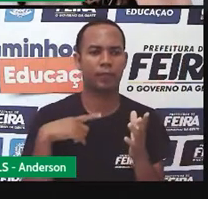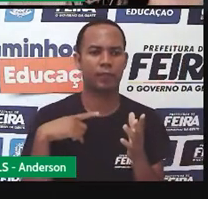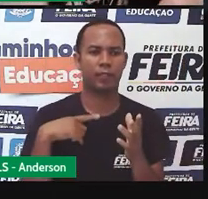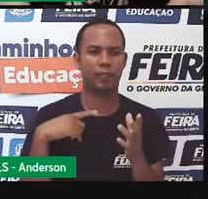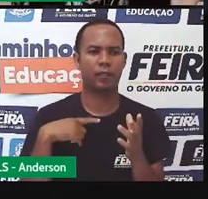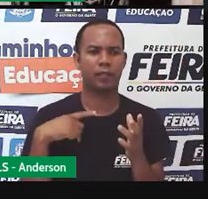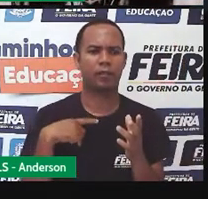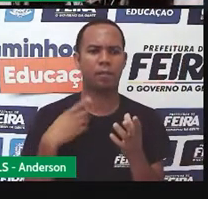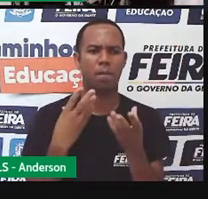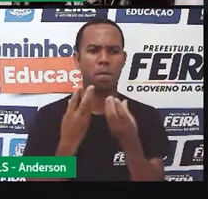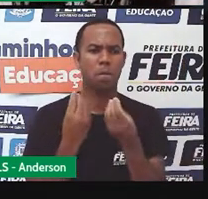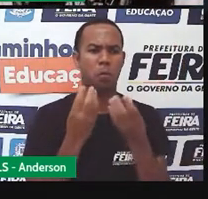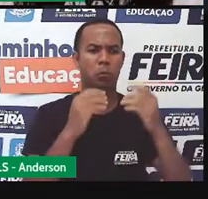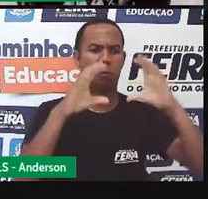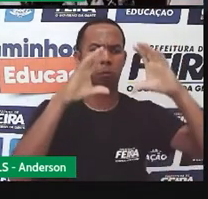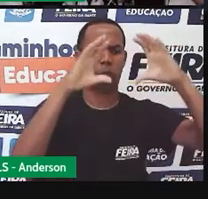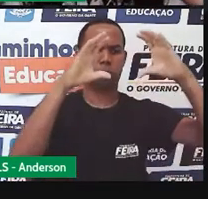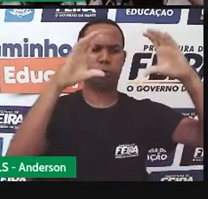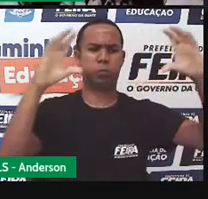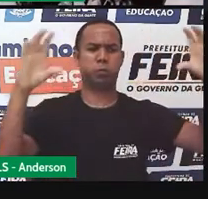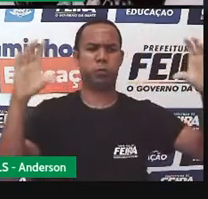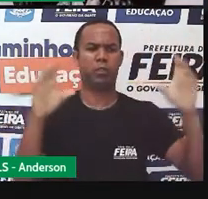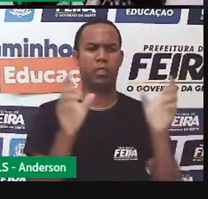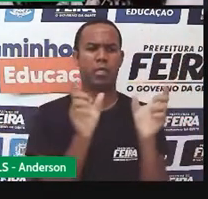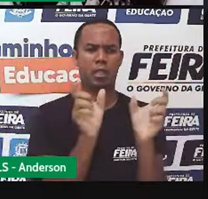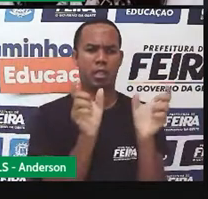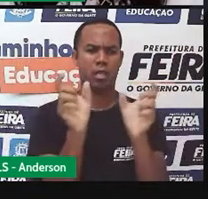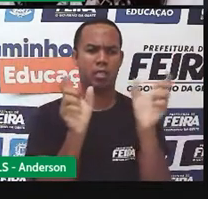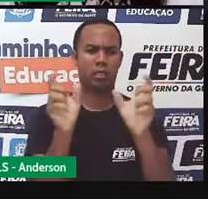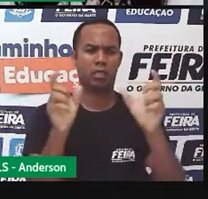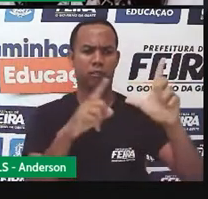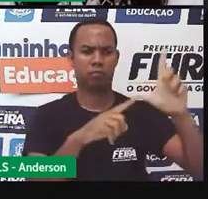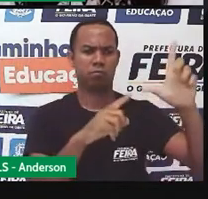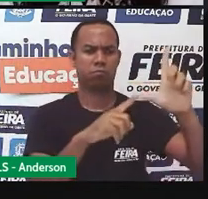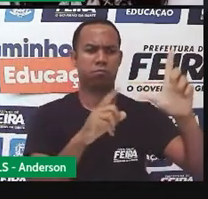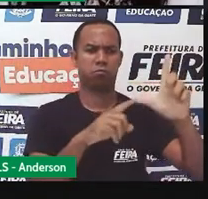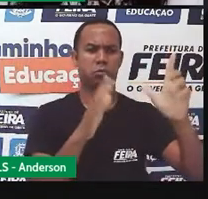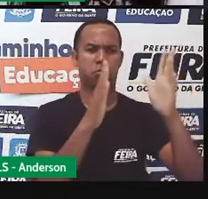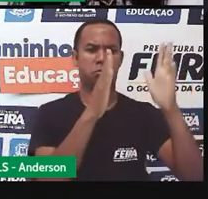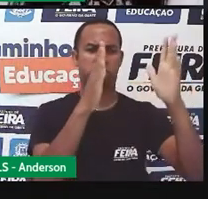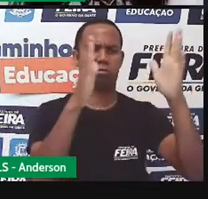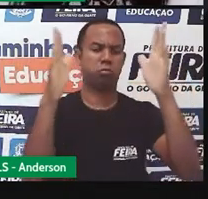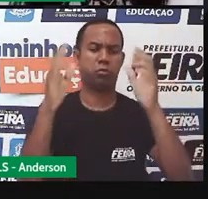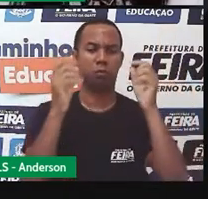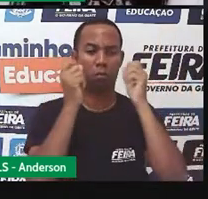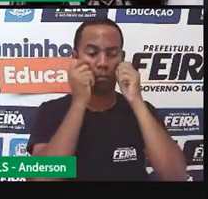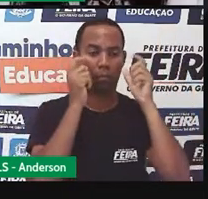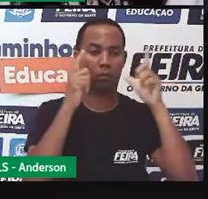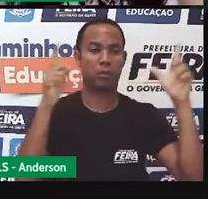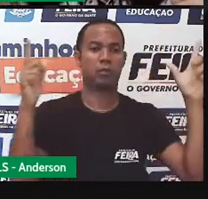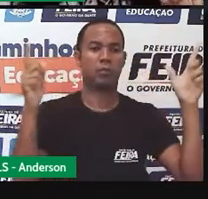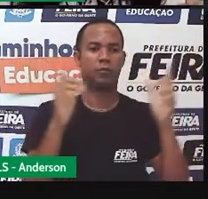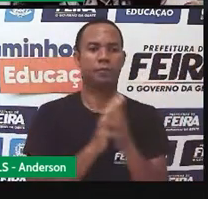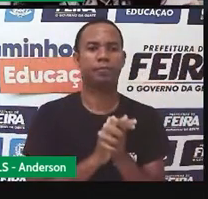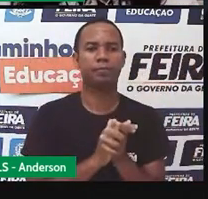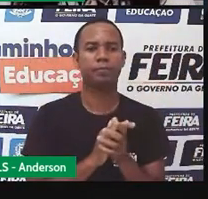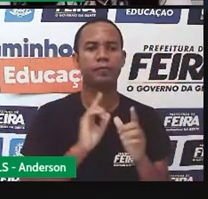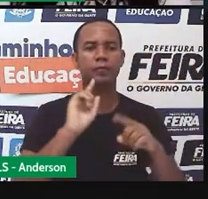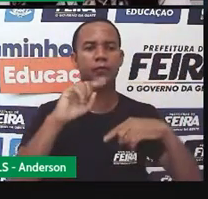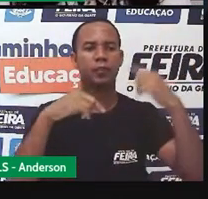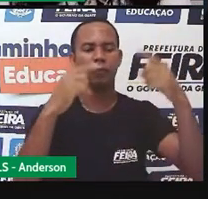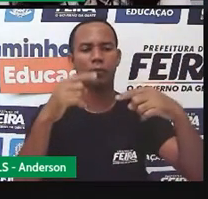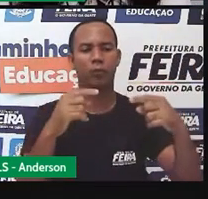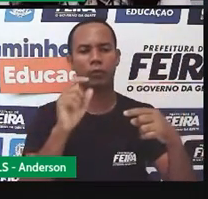bem destacada, as letras bem grandes, para chamar a sua atenção. Logo